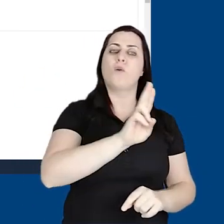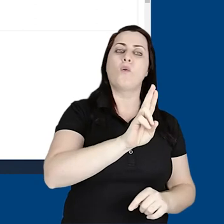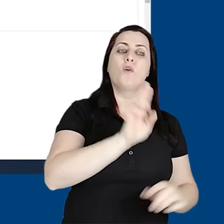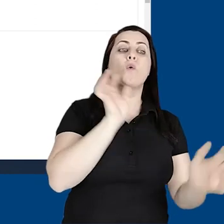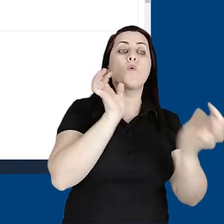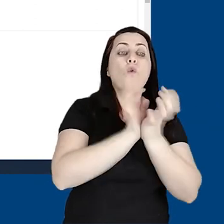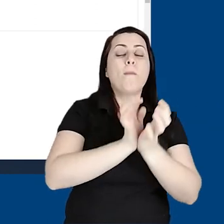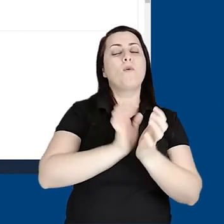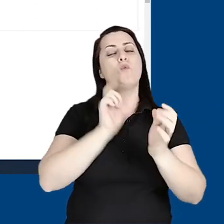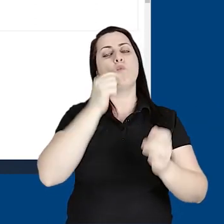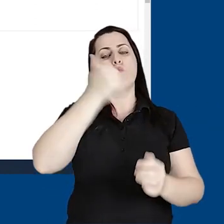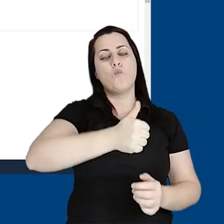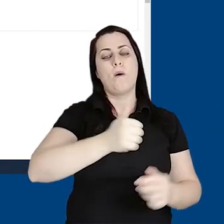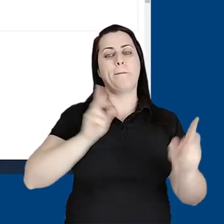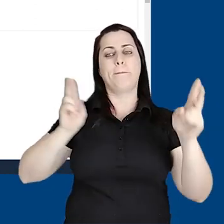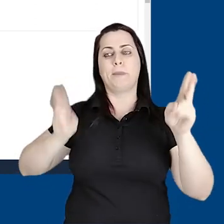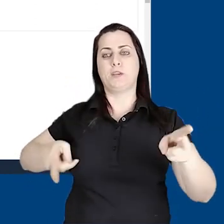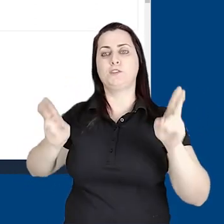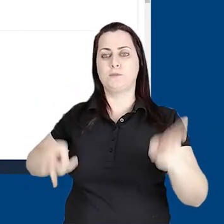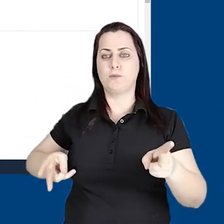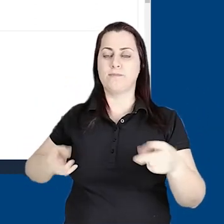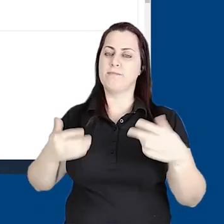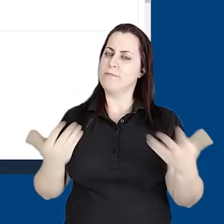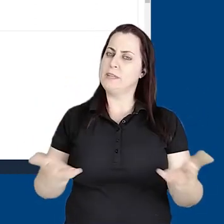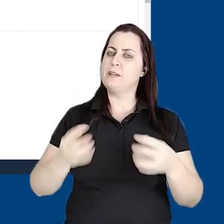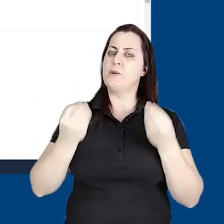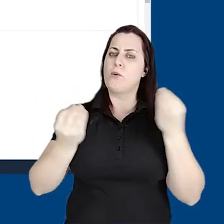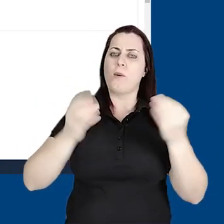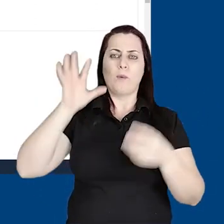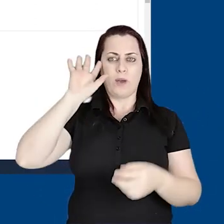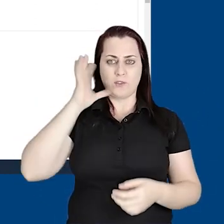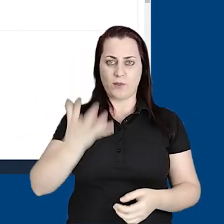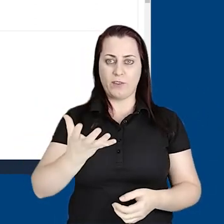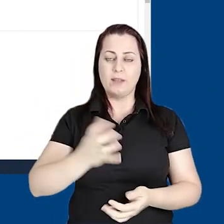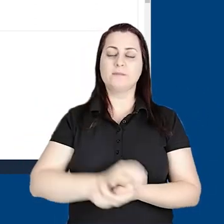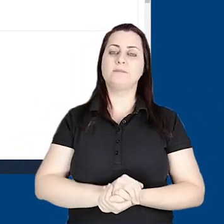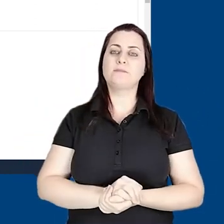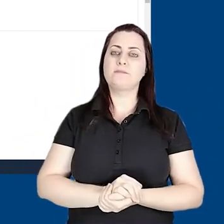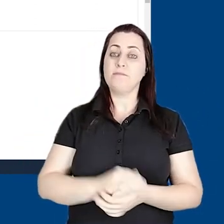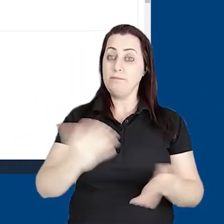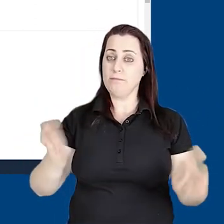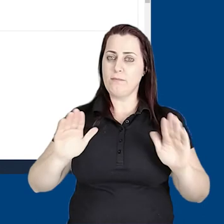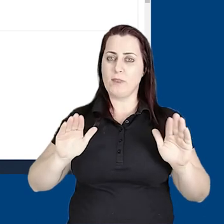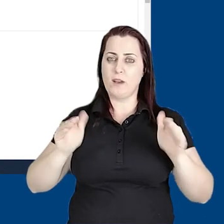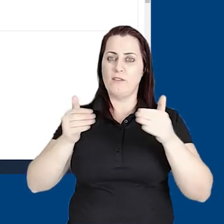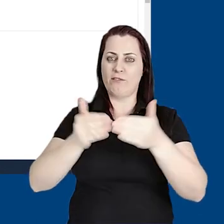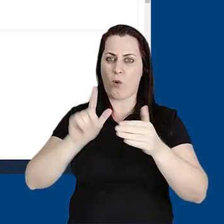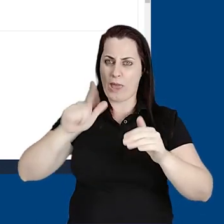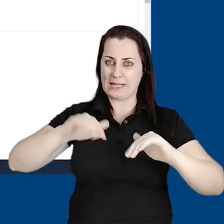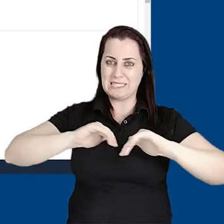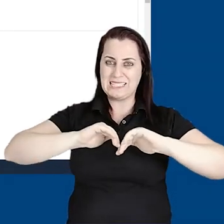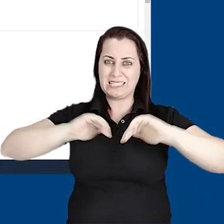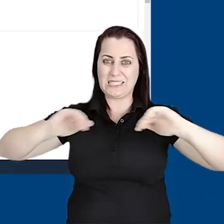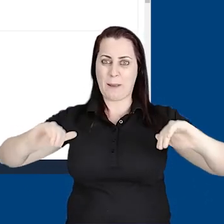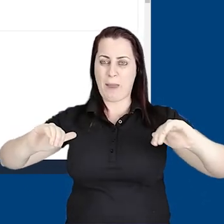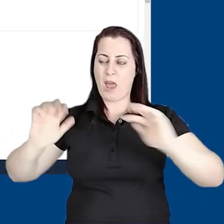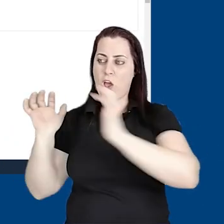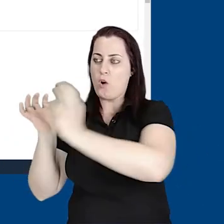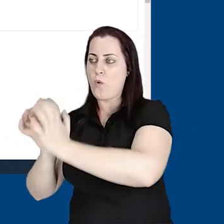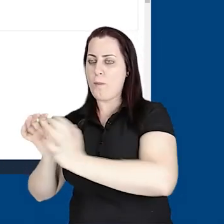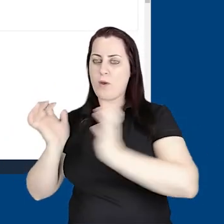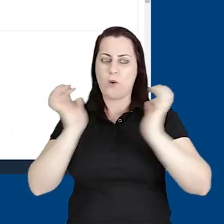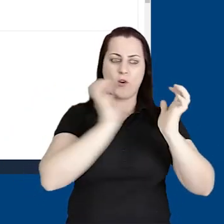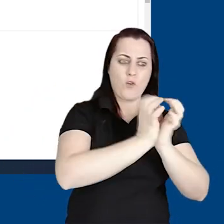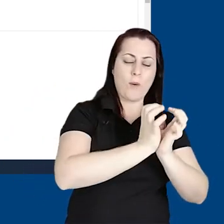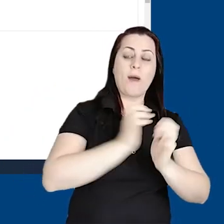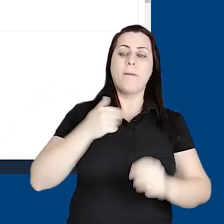consegue responder tópicos do grupo 1. Como se resolve esta questão? Se o fórum